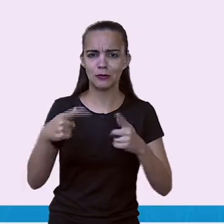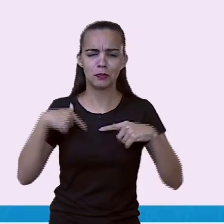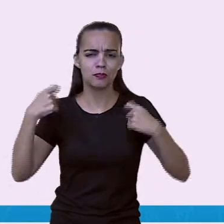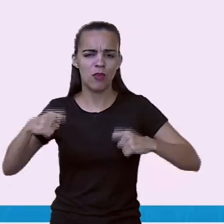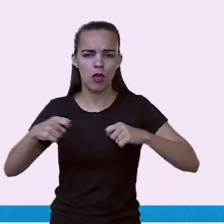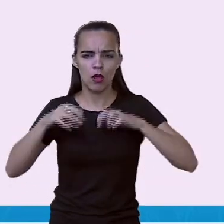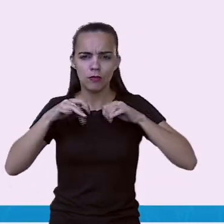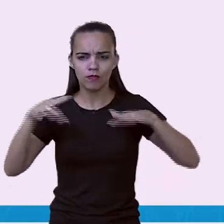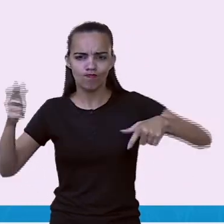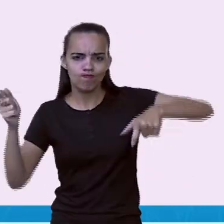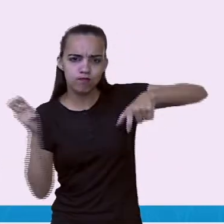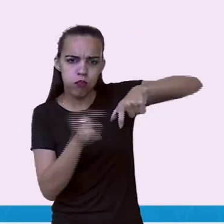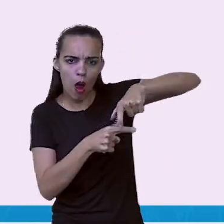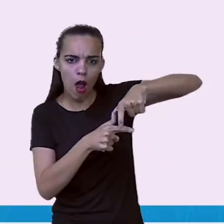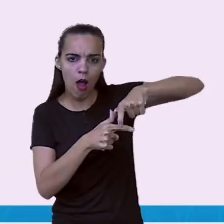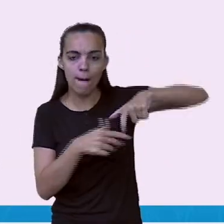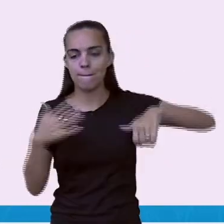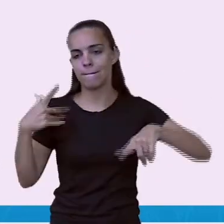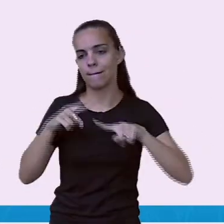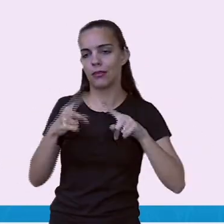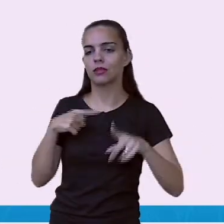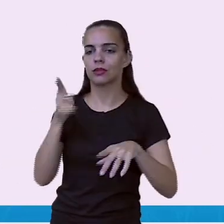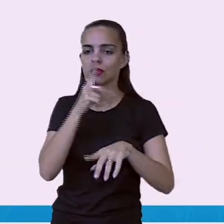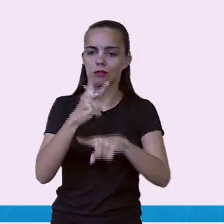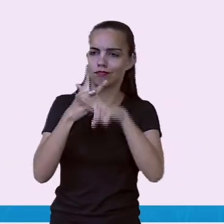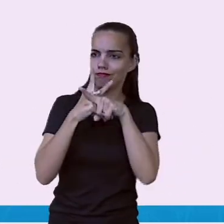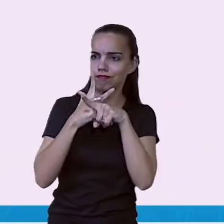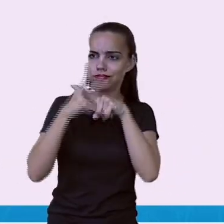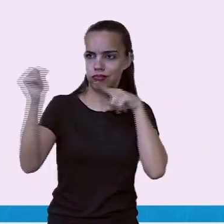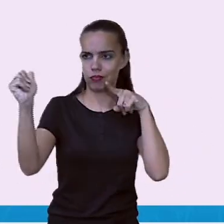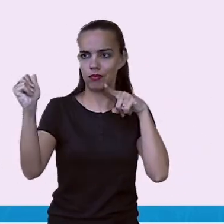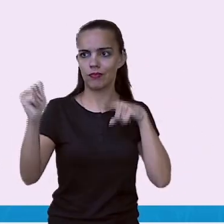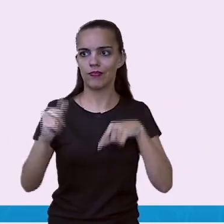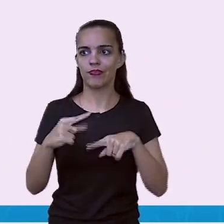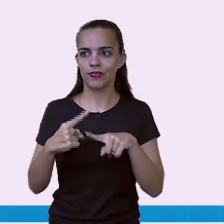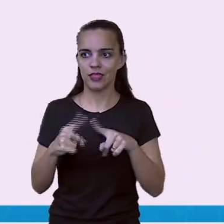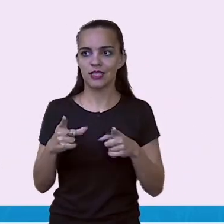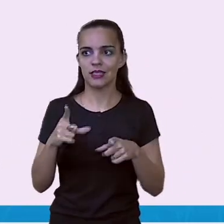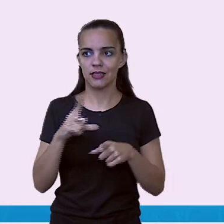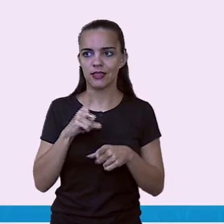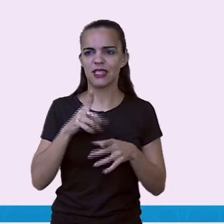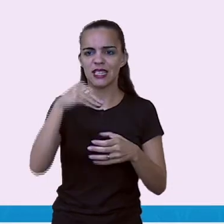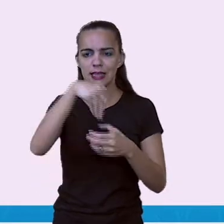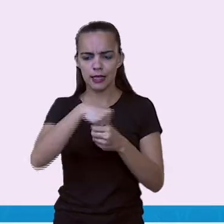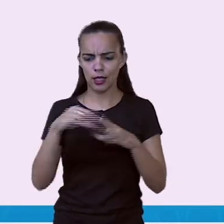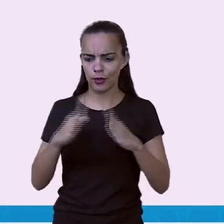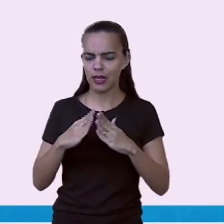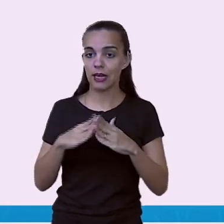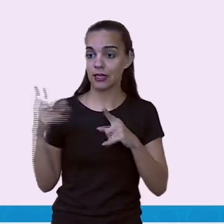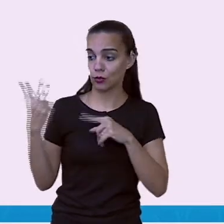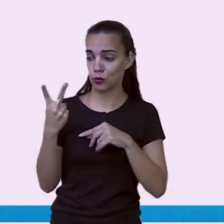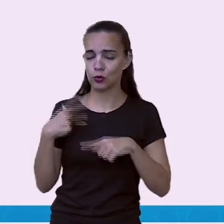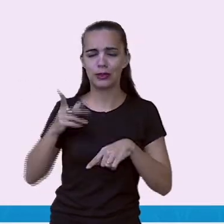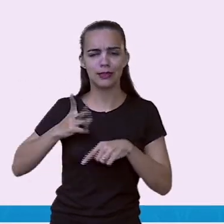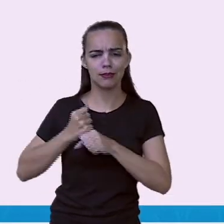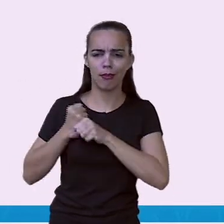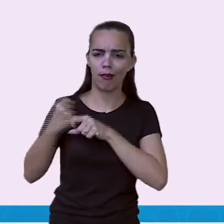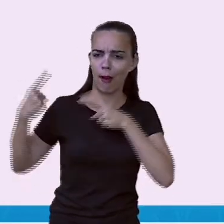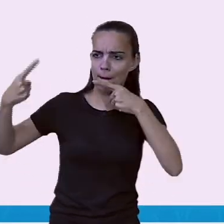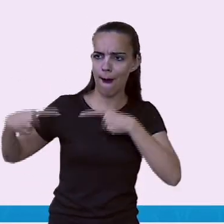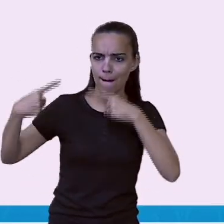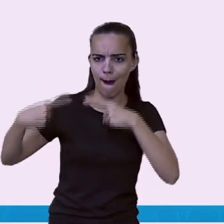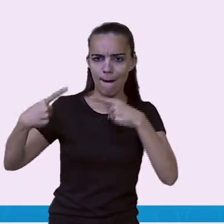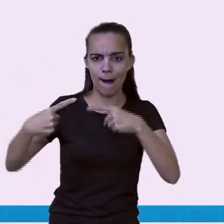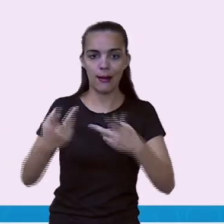handball, no futsal, até na birosca. Falou que é Brasil e Argentina, a rivalidade é grande. Na